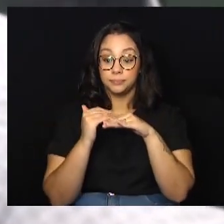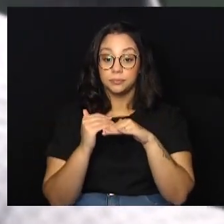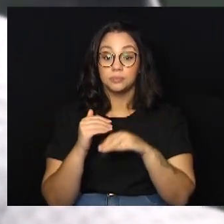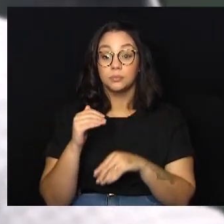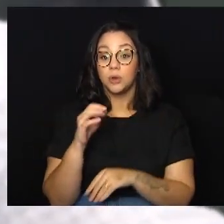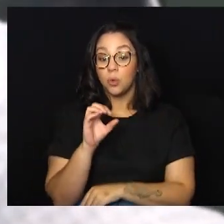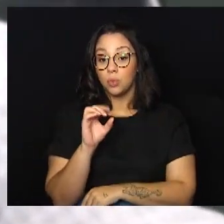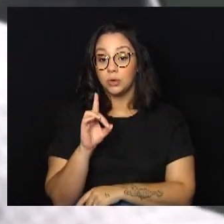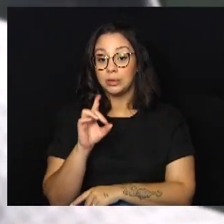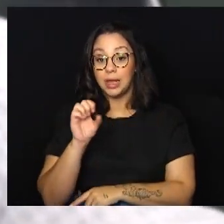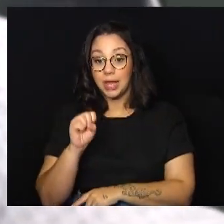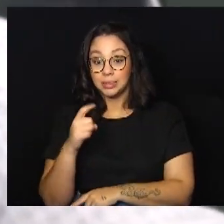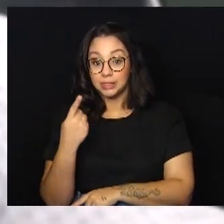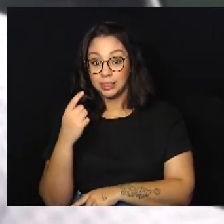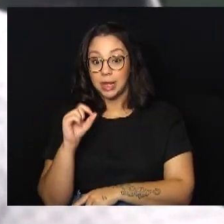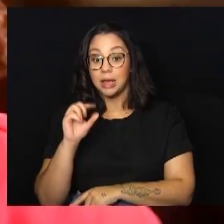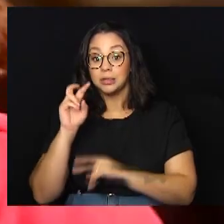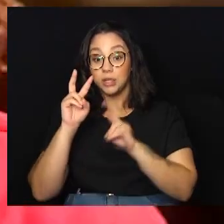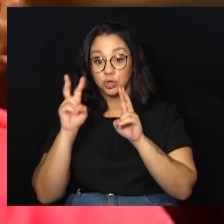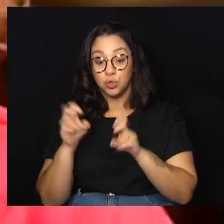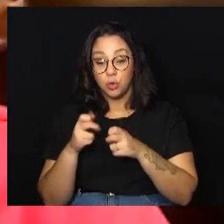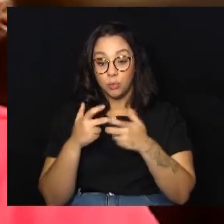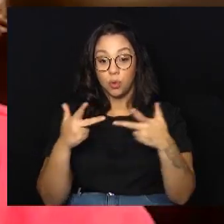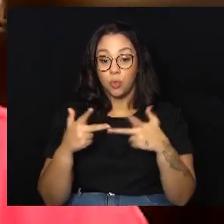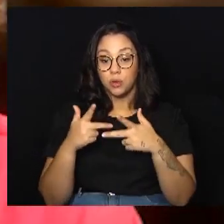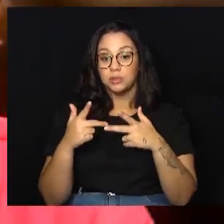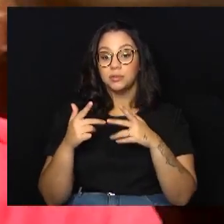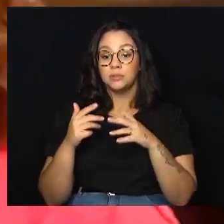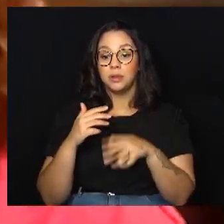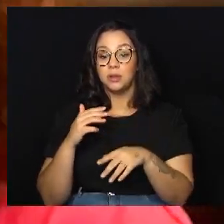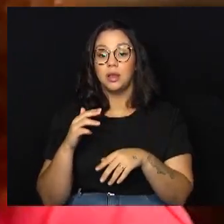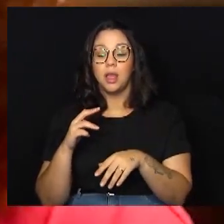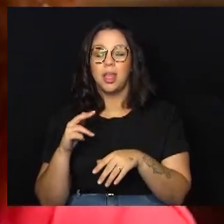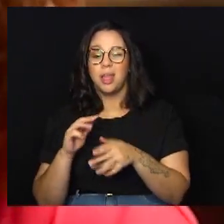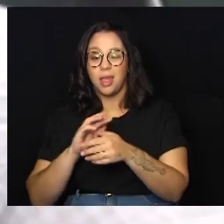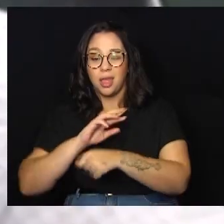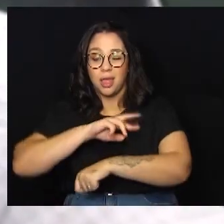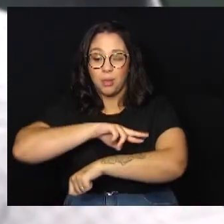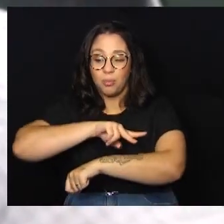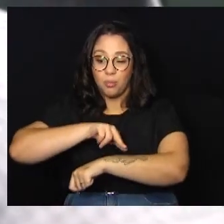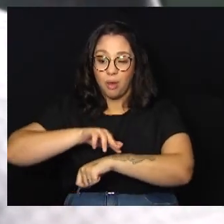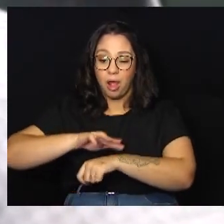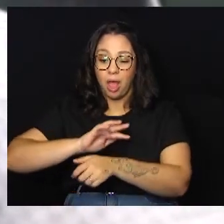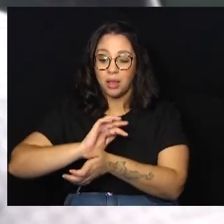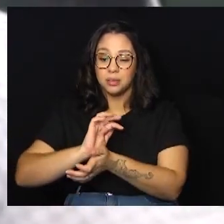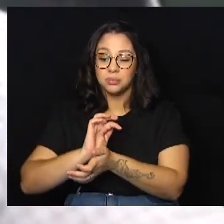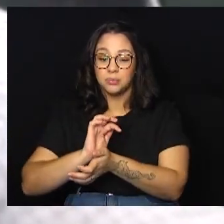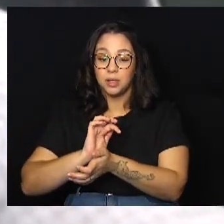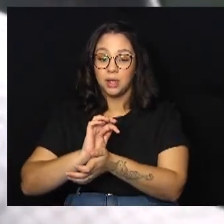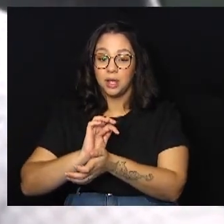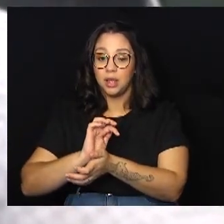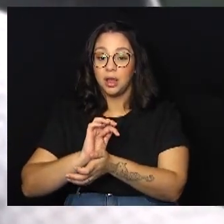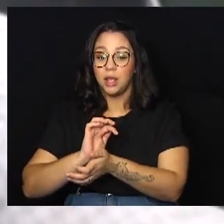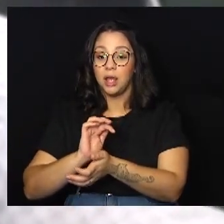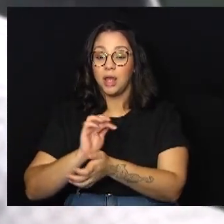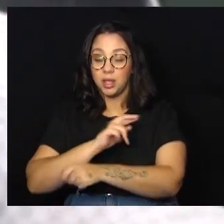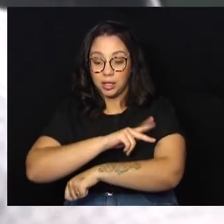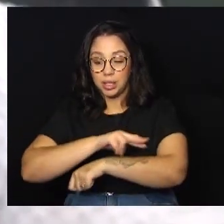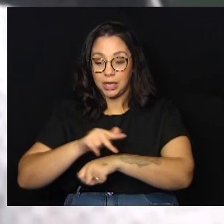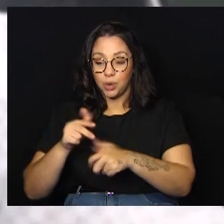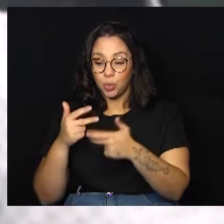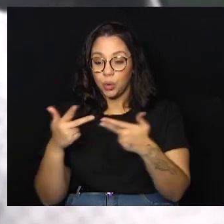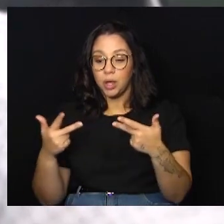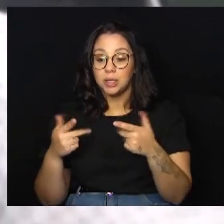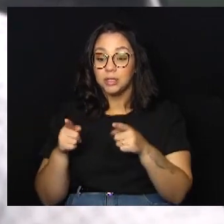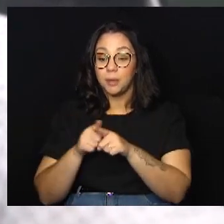raciais, das dificuldades dos negros na área